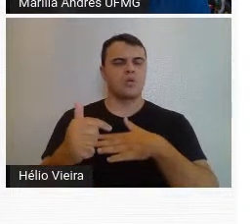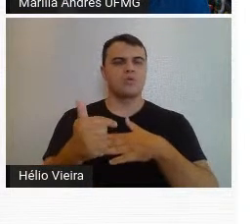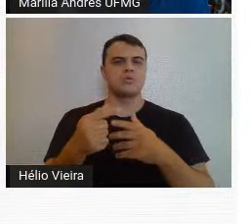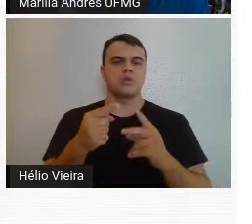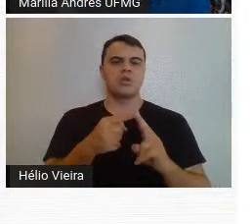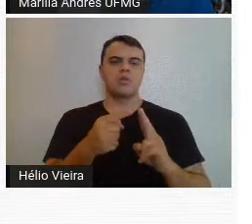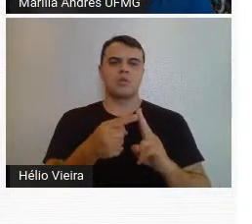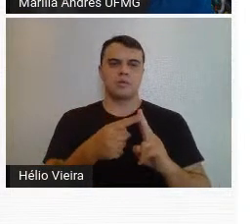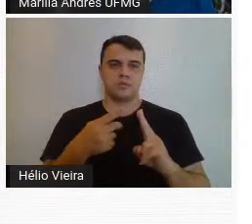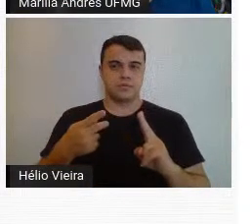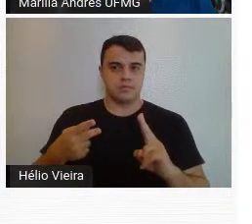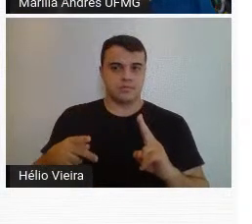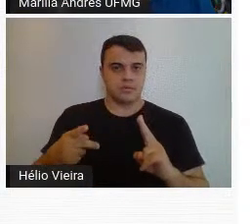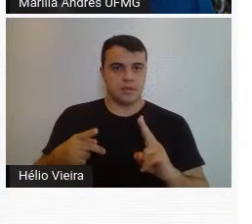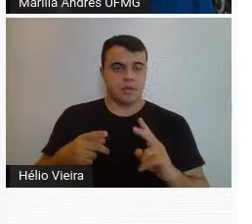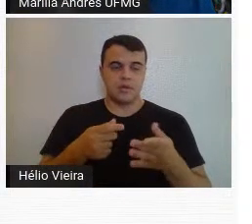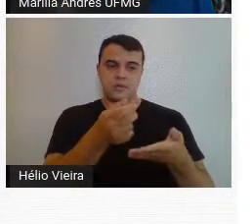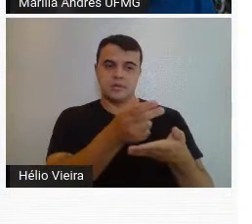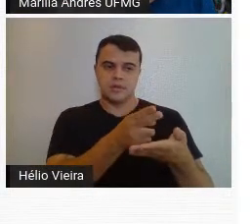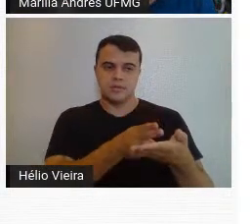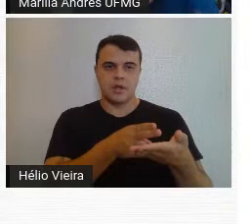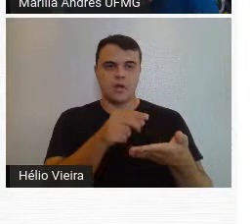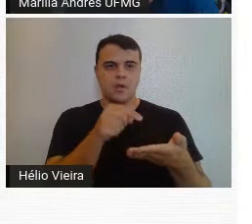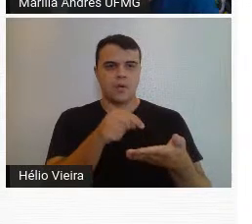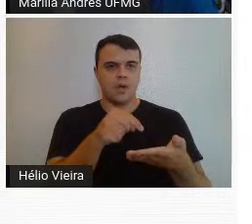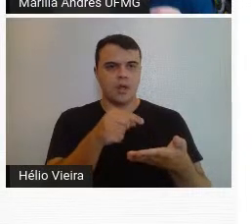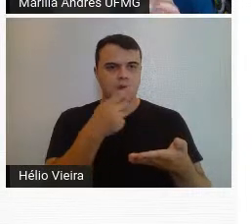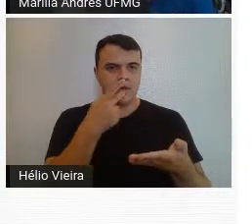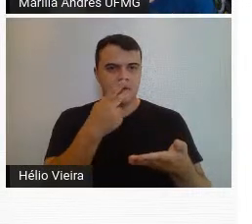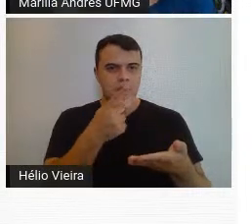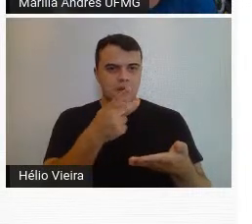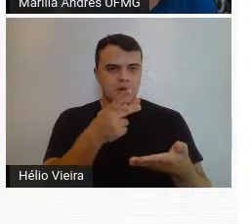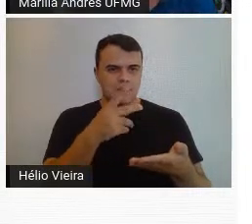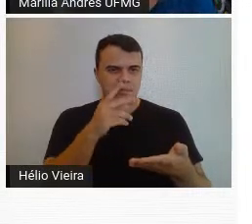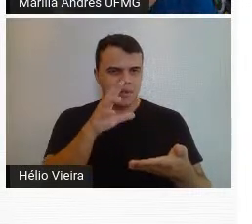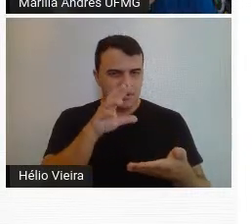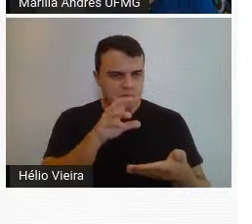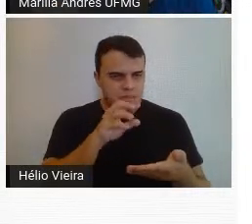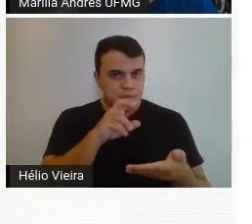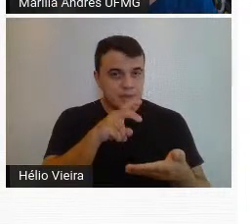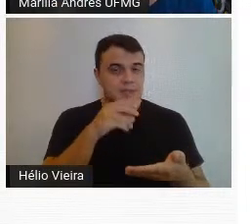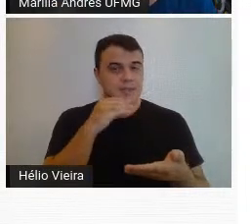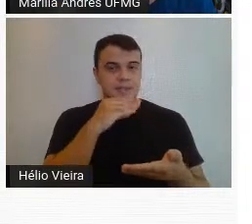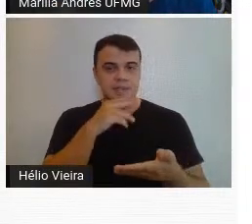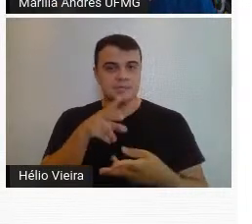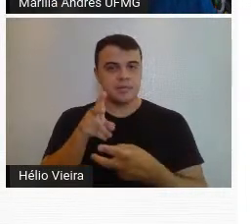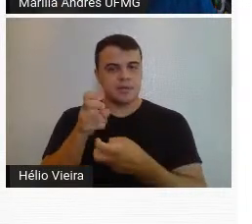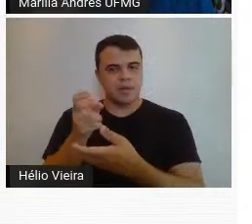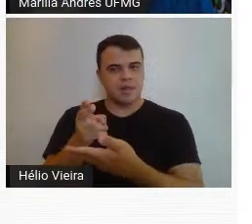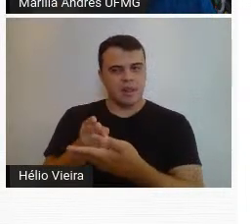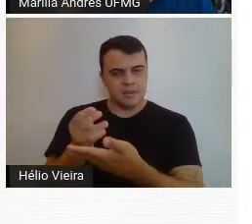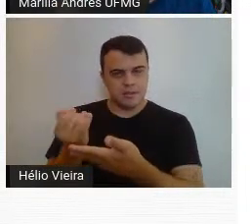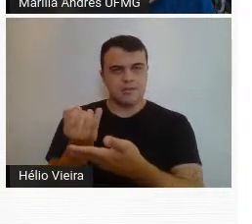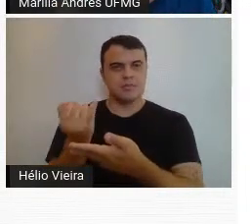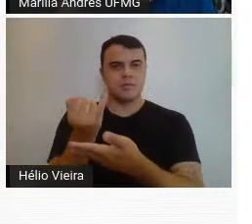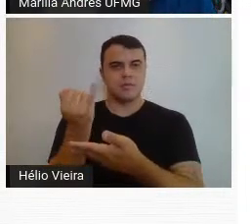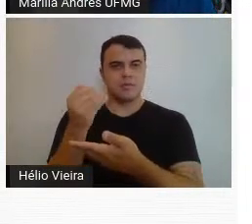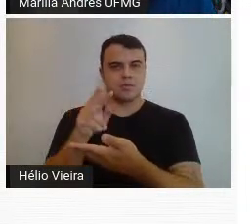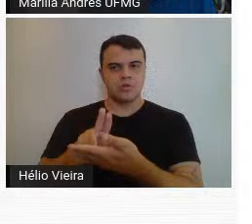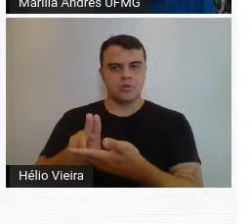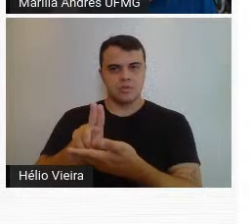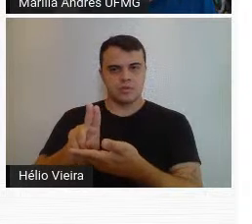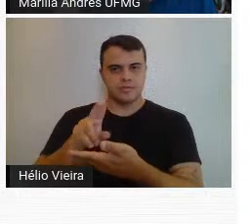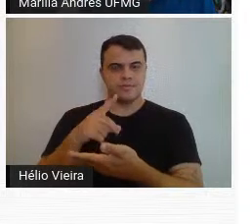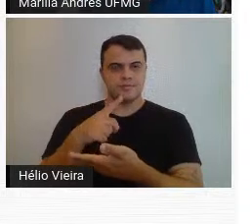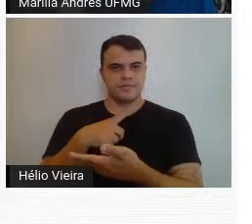trabalhos do Guignard, um desenho que não está muito lítido, mas dá para perceber como era importante o desenho, como ele usava o desenho